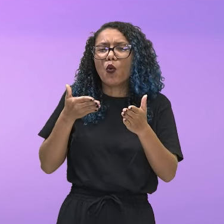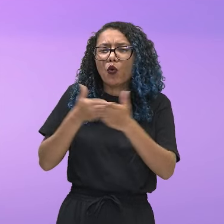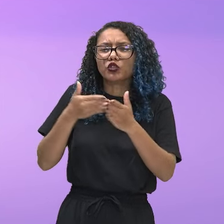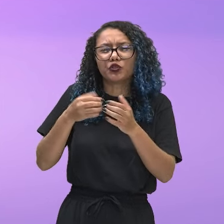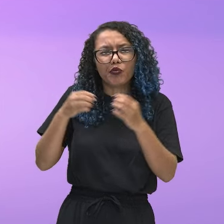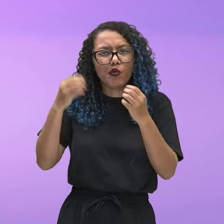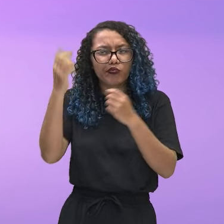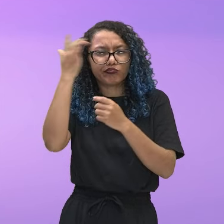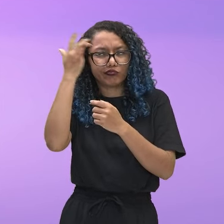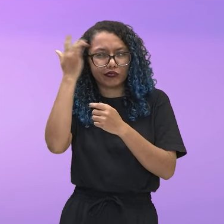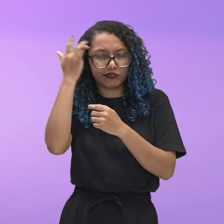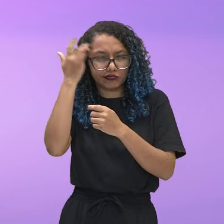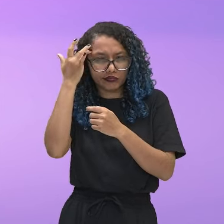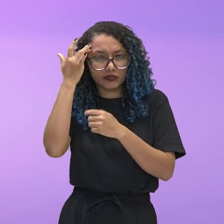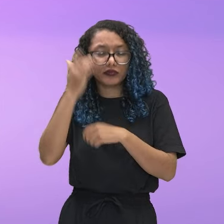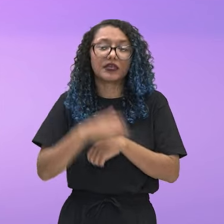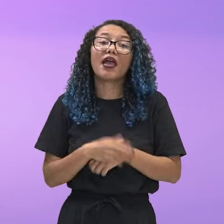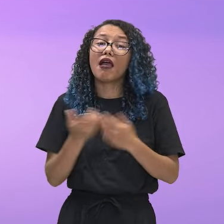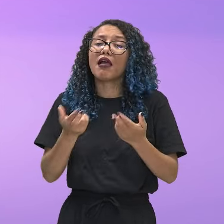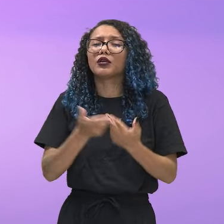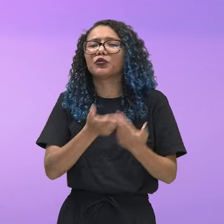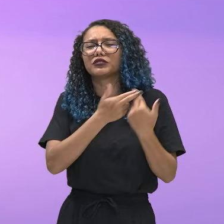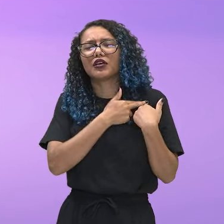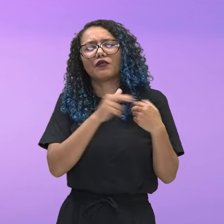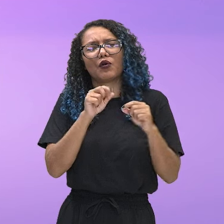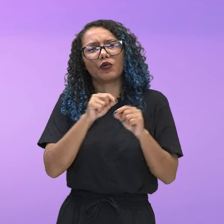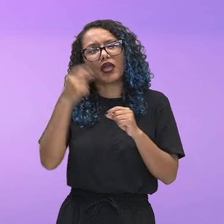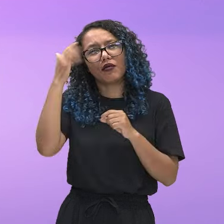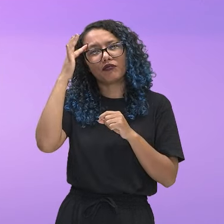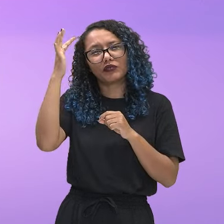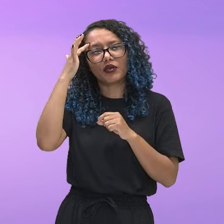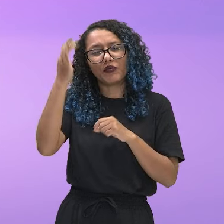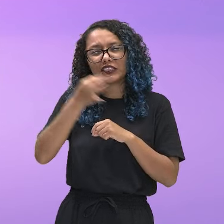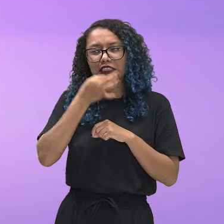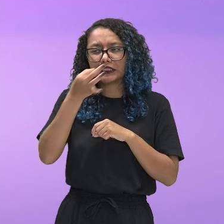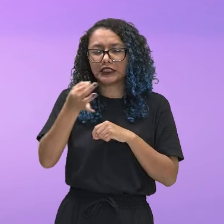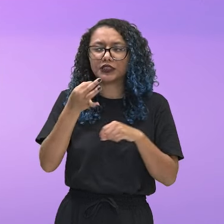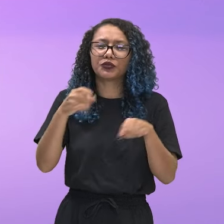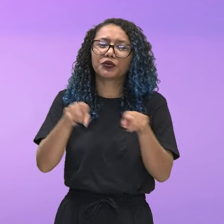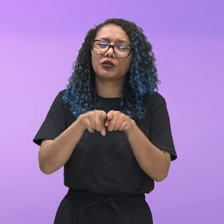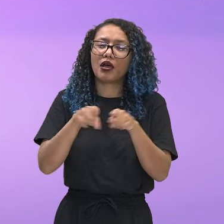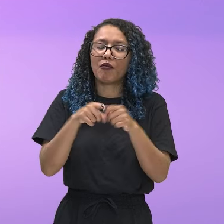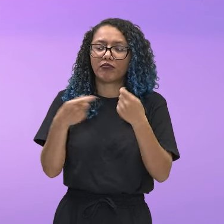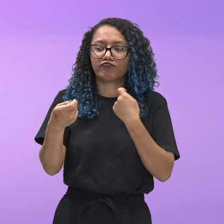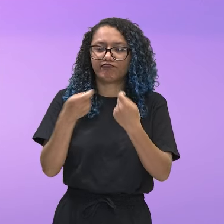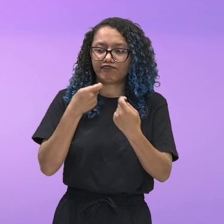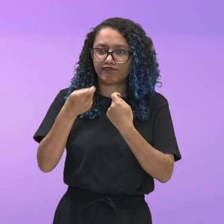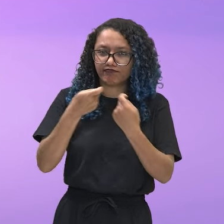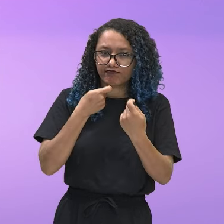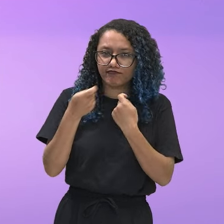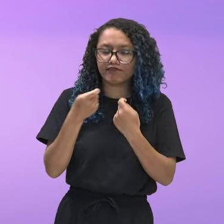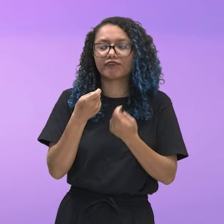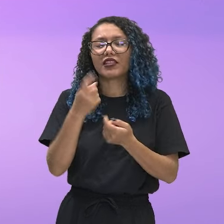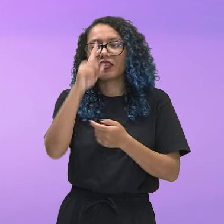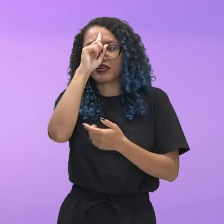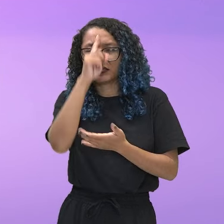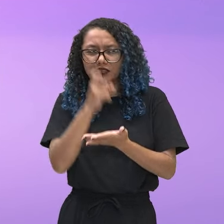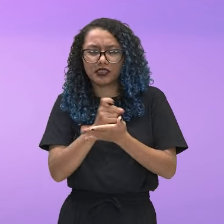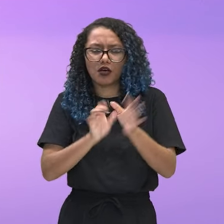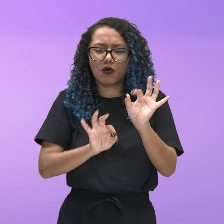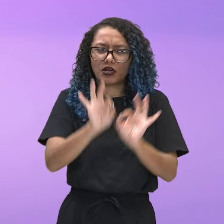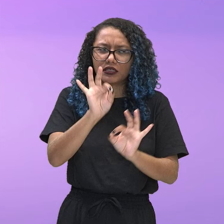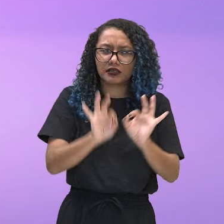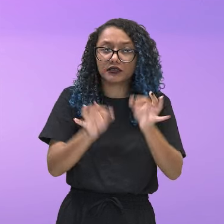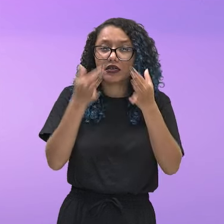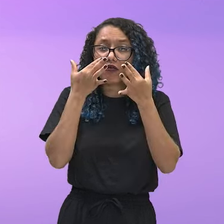responsável pelo pensamento crítico, tomada de decisão, autocontrole, planejamento, atenção,